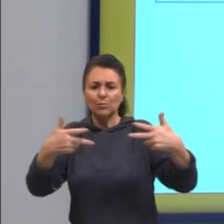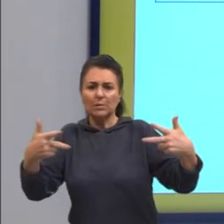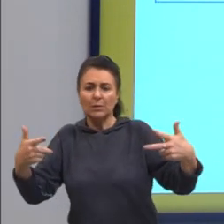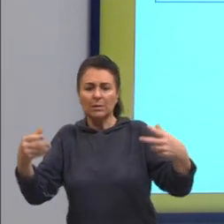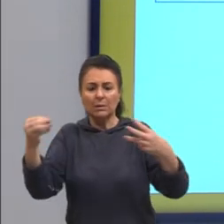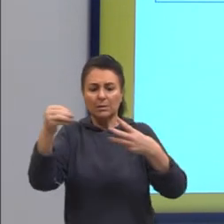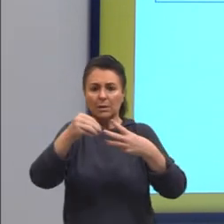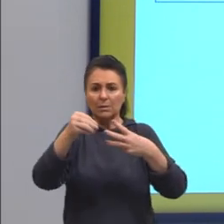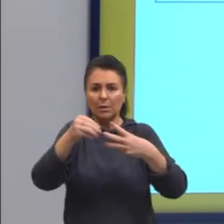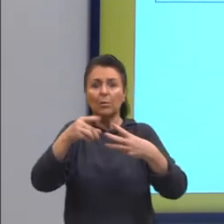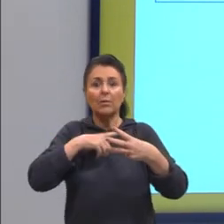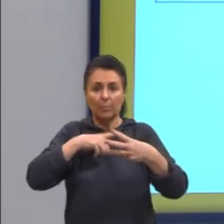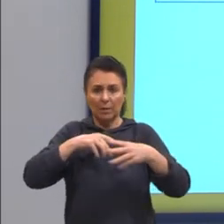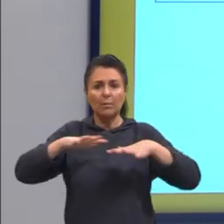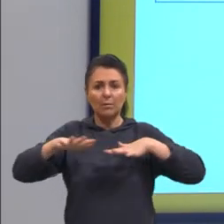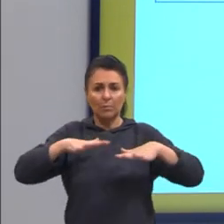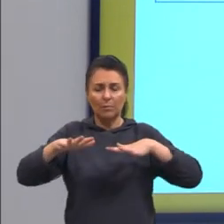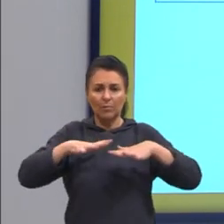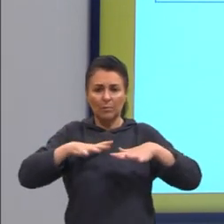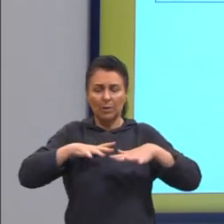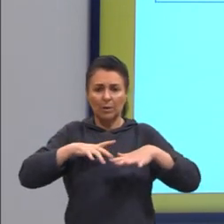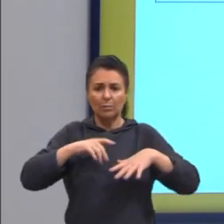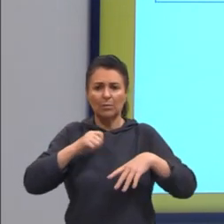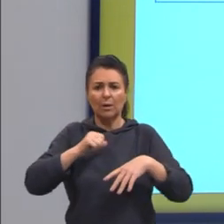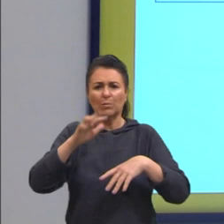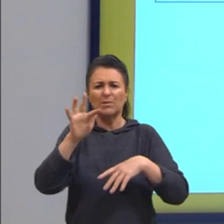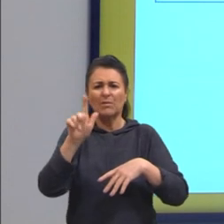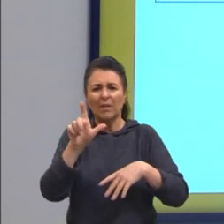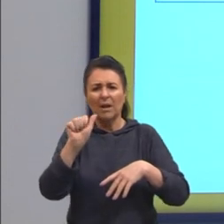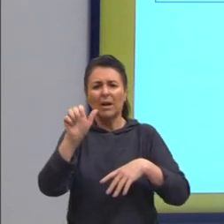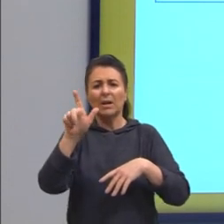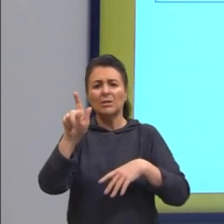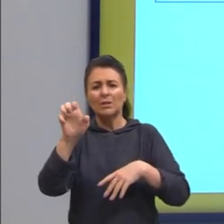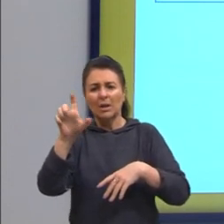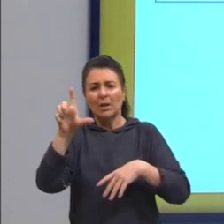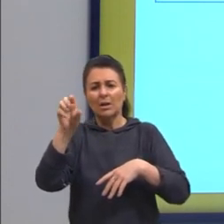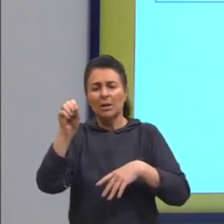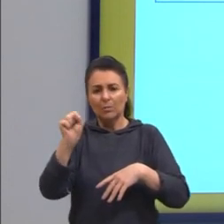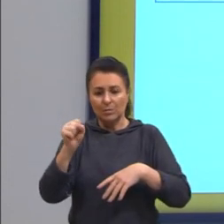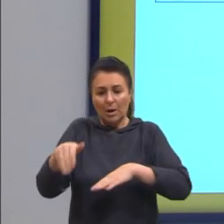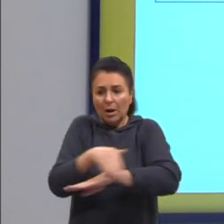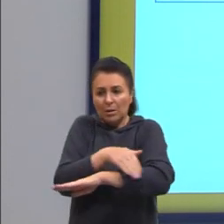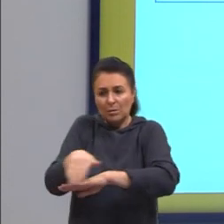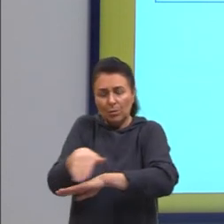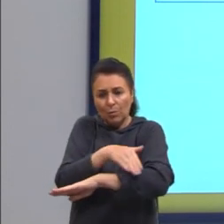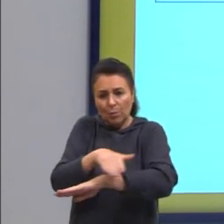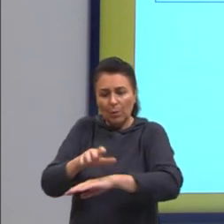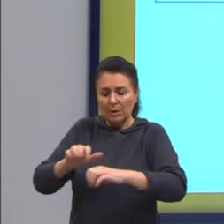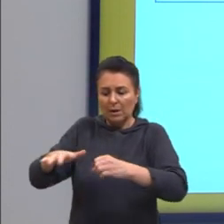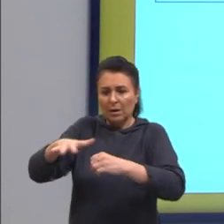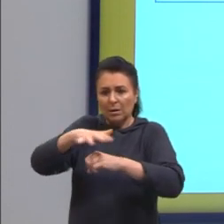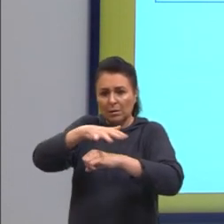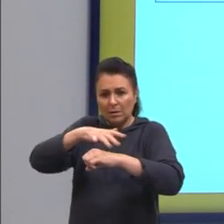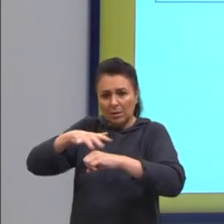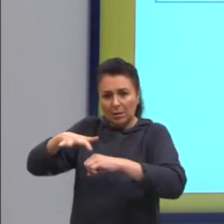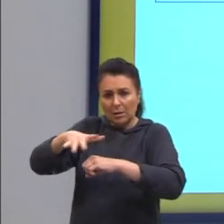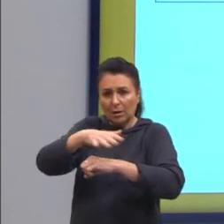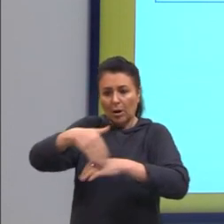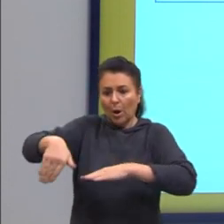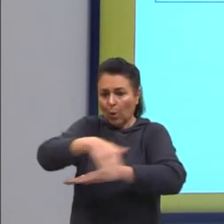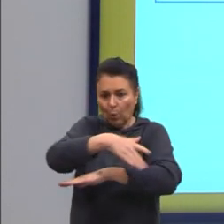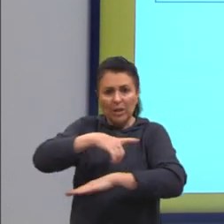a célula se movimenta, através dos cílios, dos flagelos. Então, as ruas, por exemplo, são geralmente lugares bem